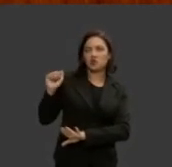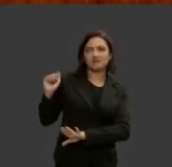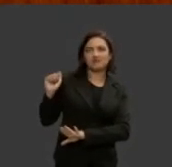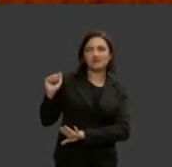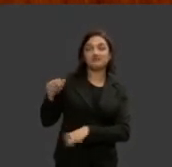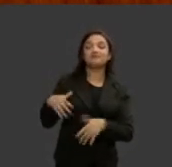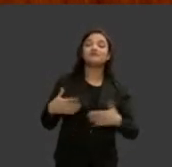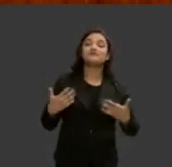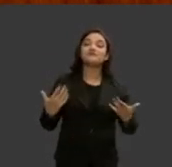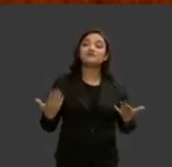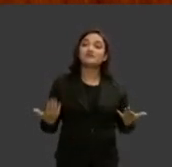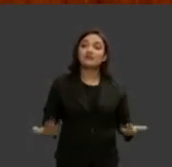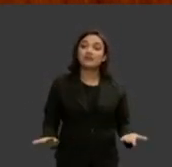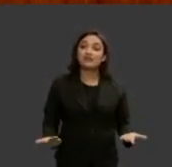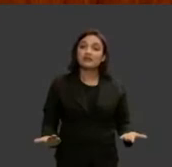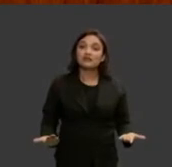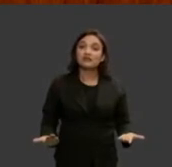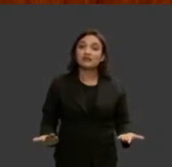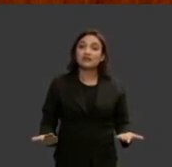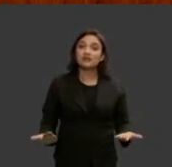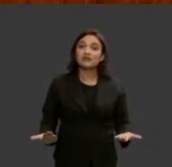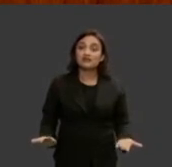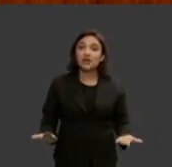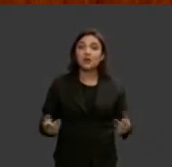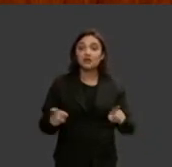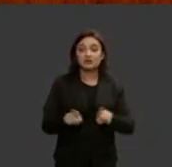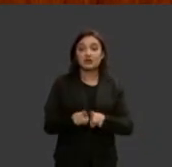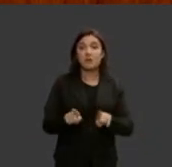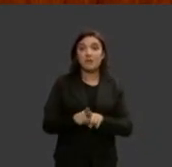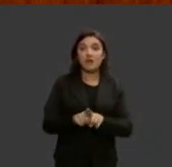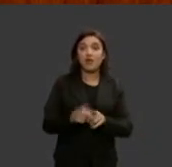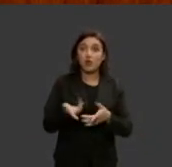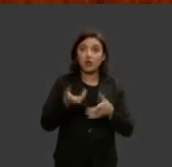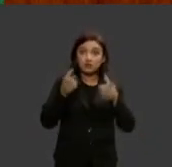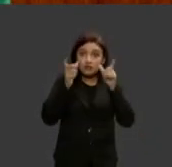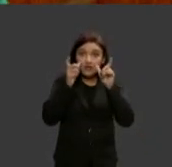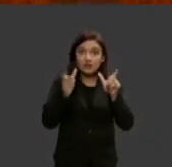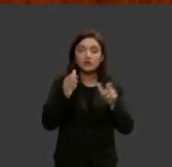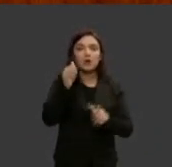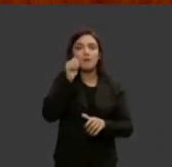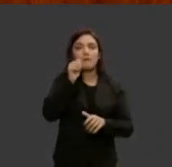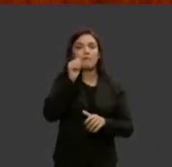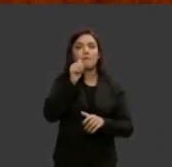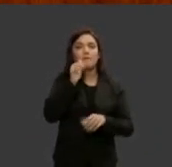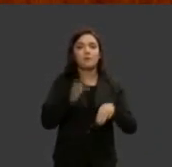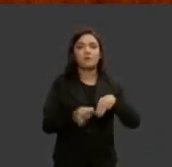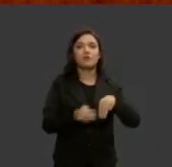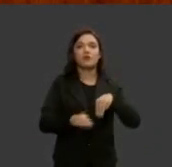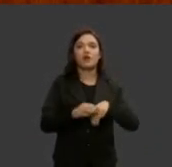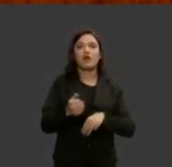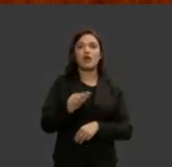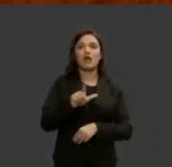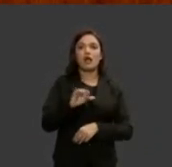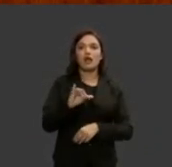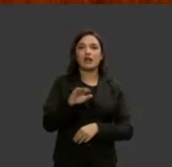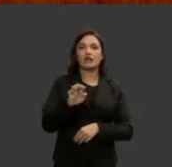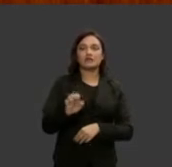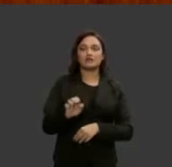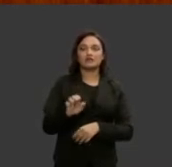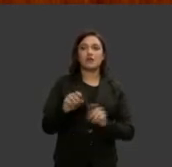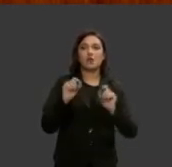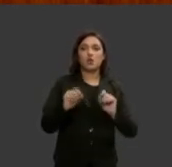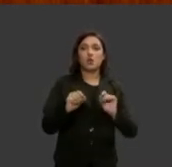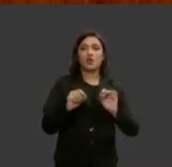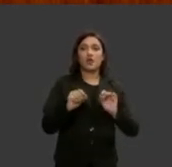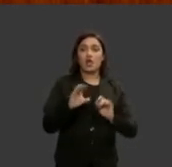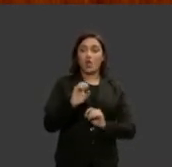na listas tríplices eu gostaria de chamar a atenção da doutora Alice Bianchini que na listas tríplices